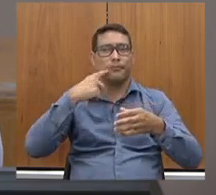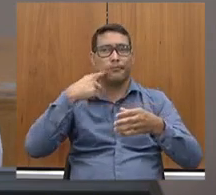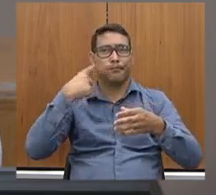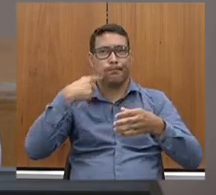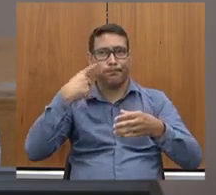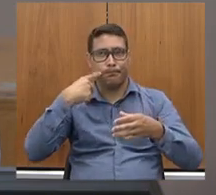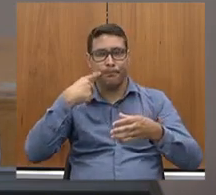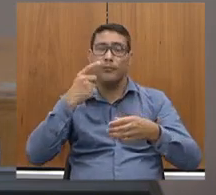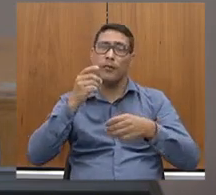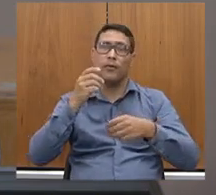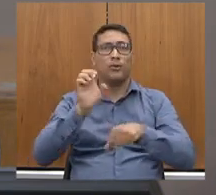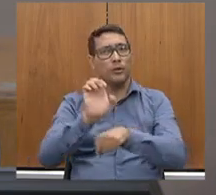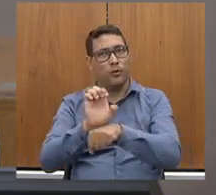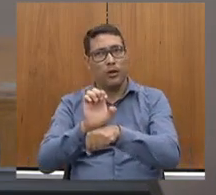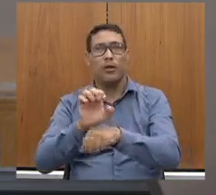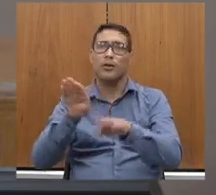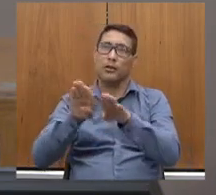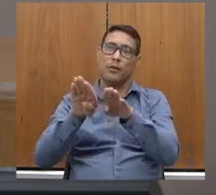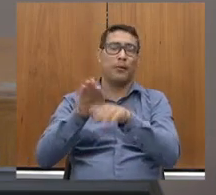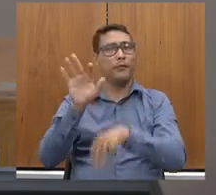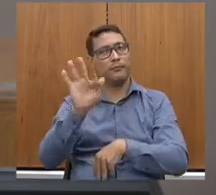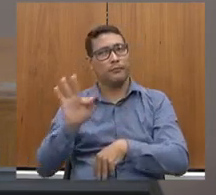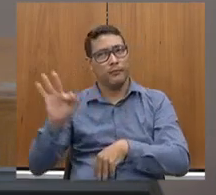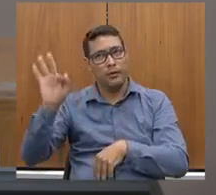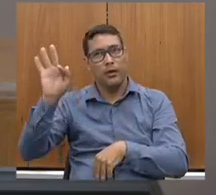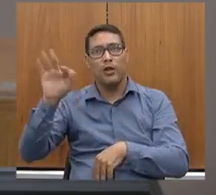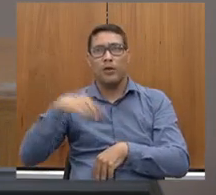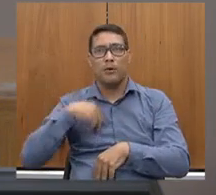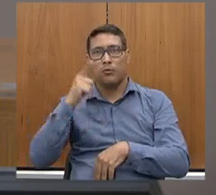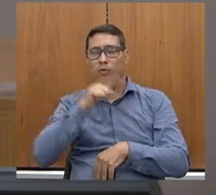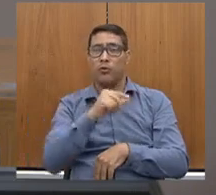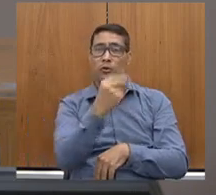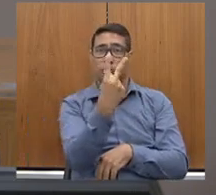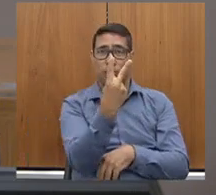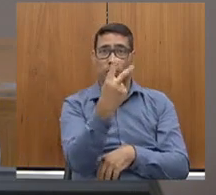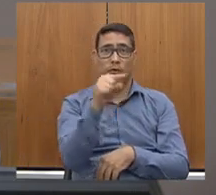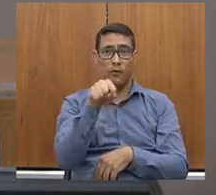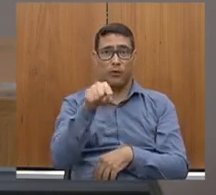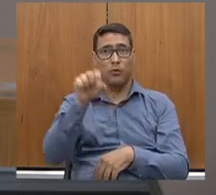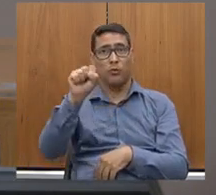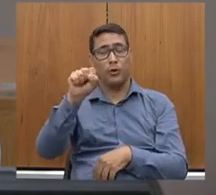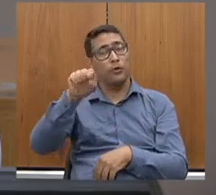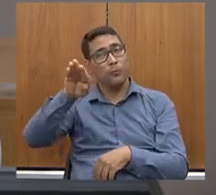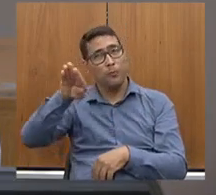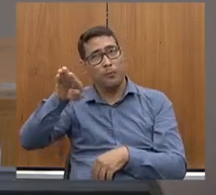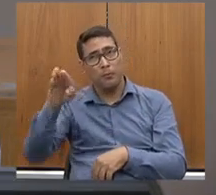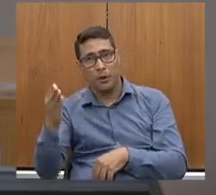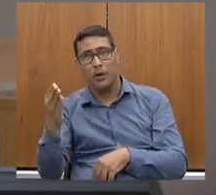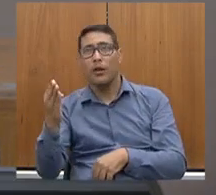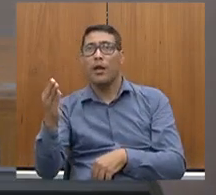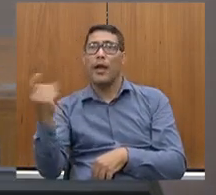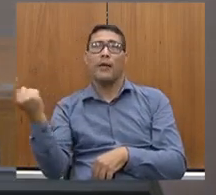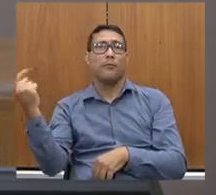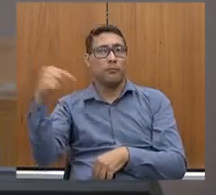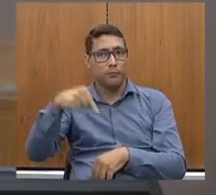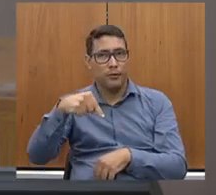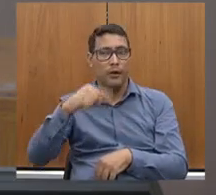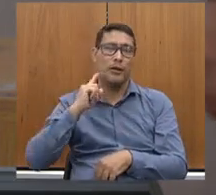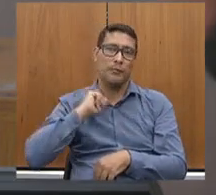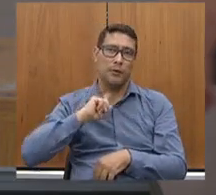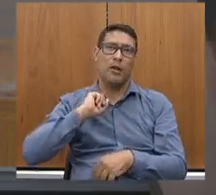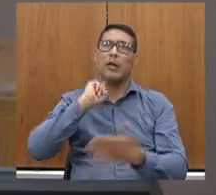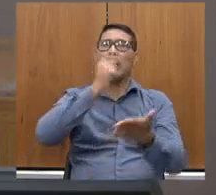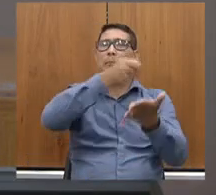estaduais como federais, para garantir que esses 2,8 bi fiquem em Minas Gerais e não vão para pagar obra em